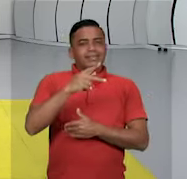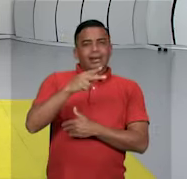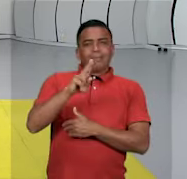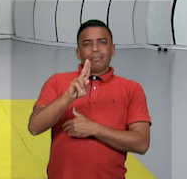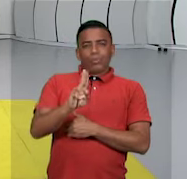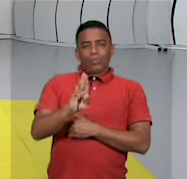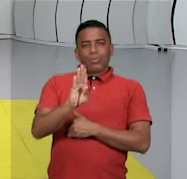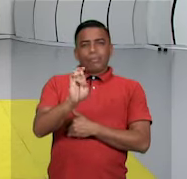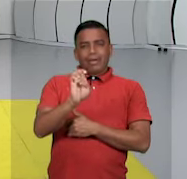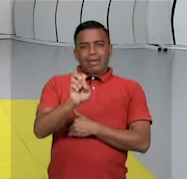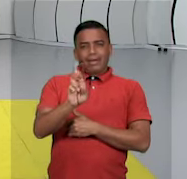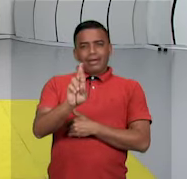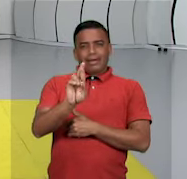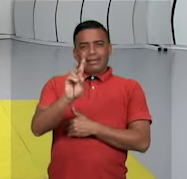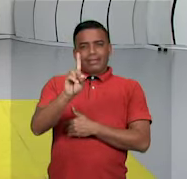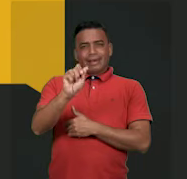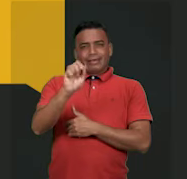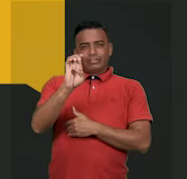aula trabalha.